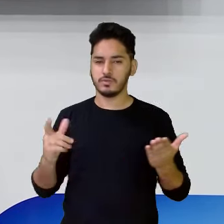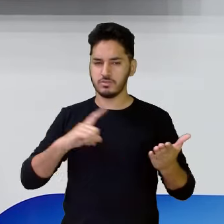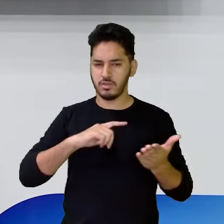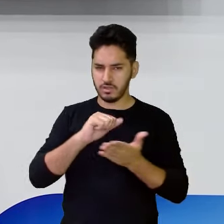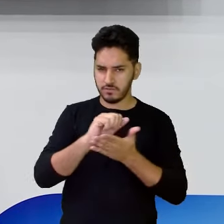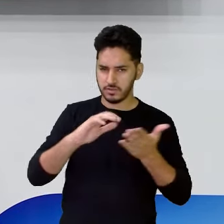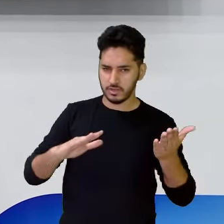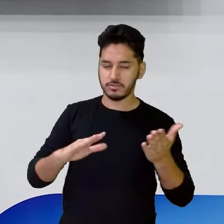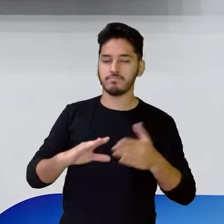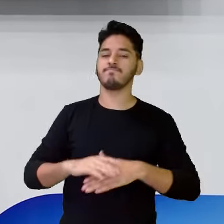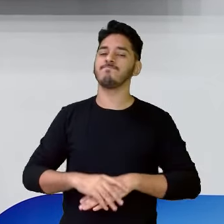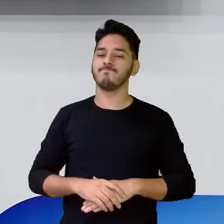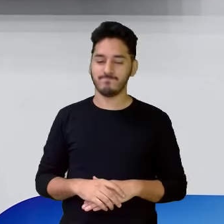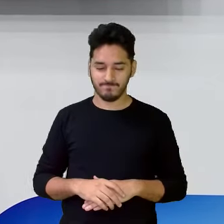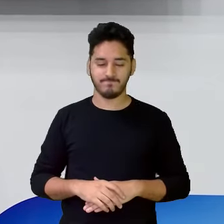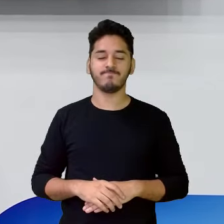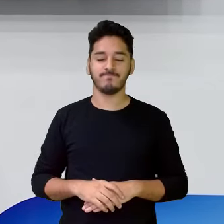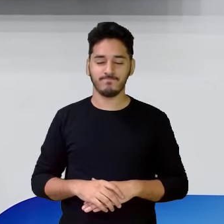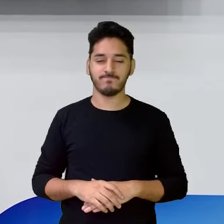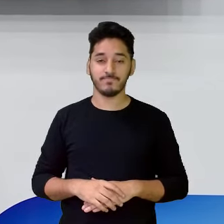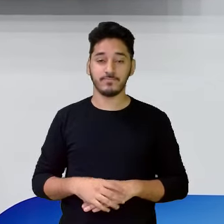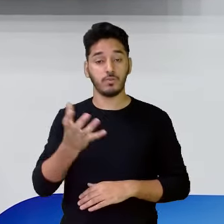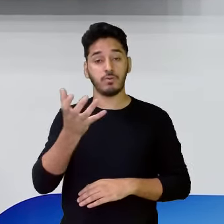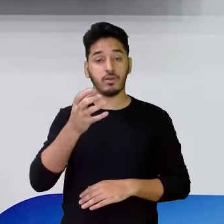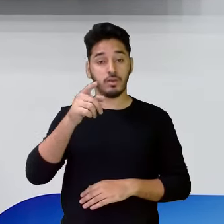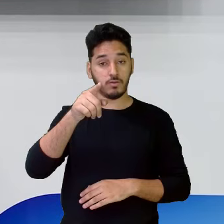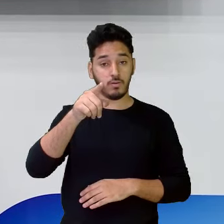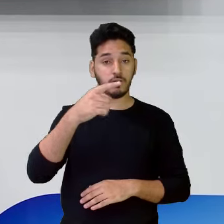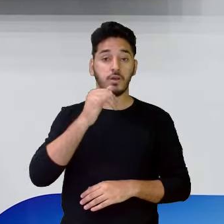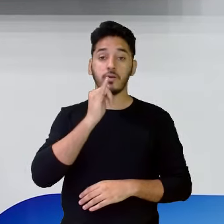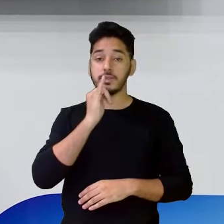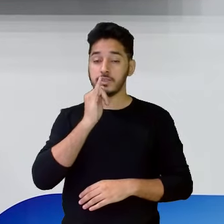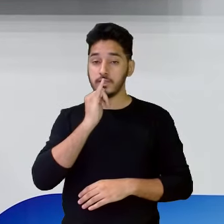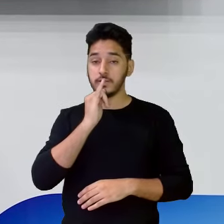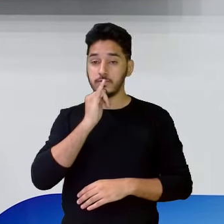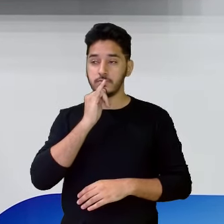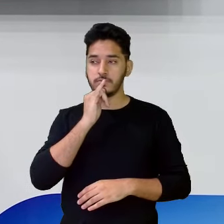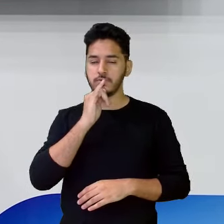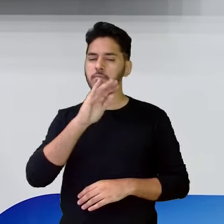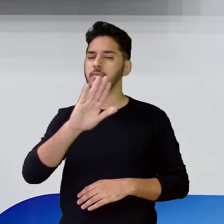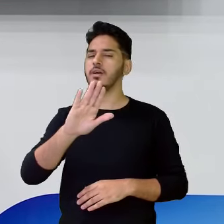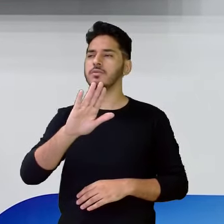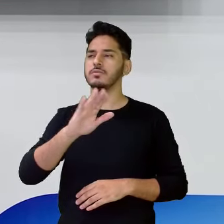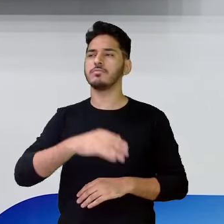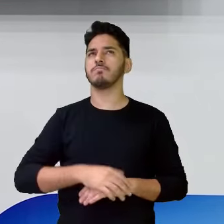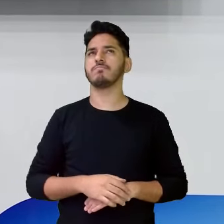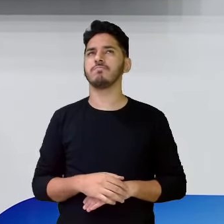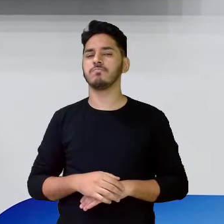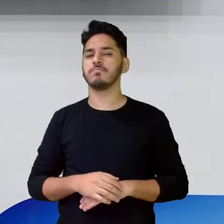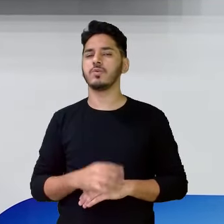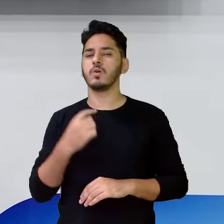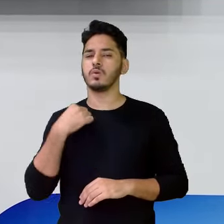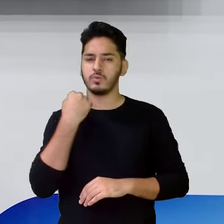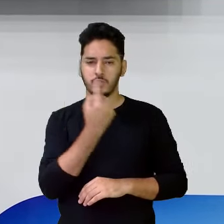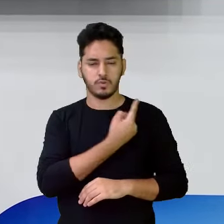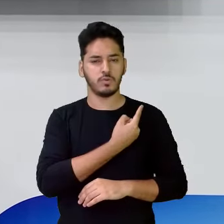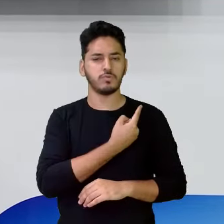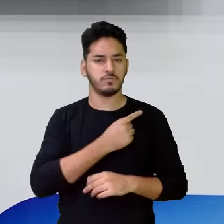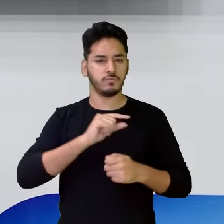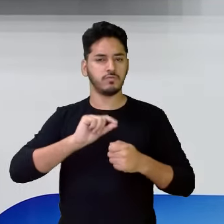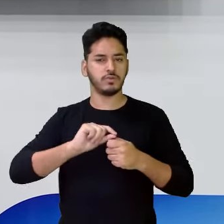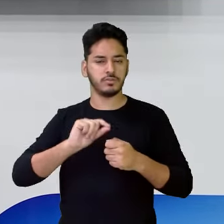Sim. E eu quero é que você faça. Eu vou dar o exemplo. Para você fazer. Mas eu quero que você... Nós vamos fazer